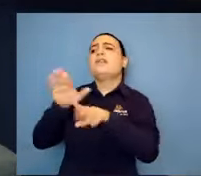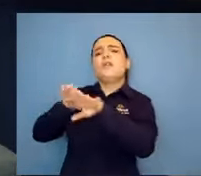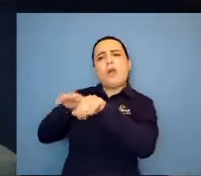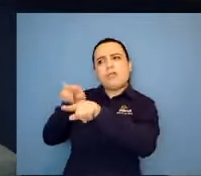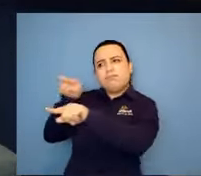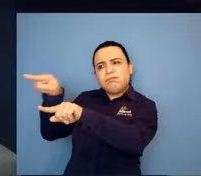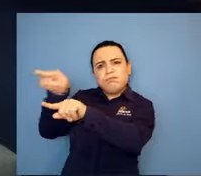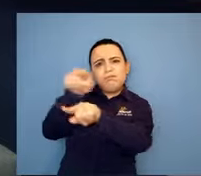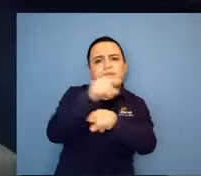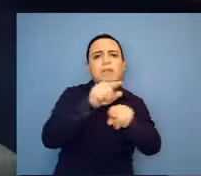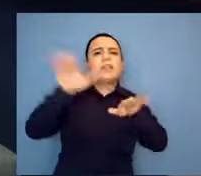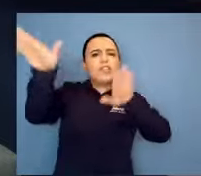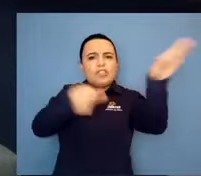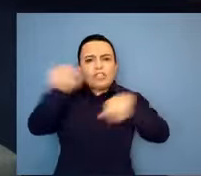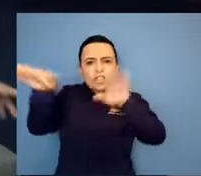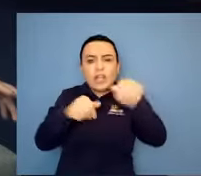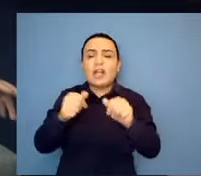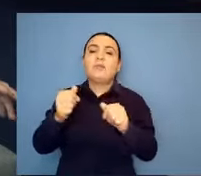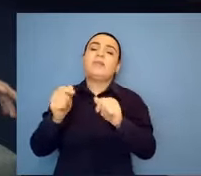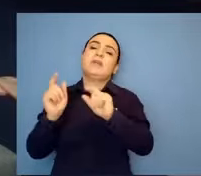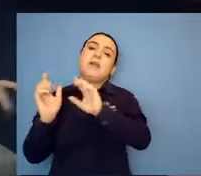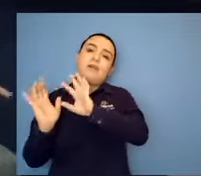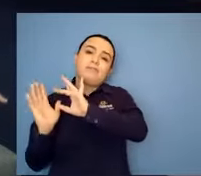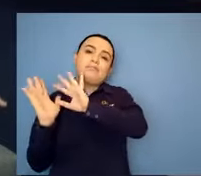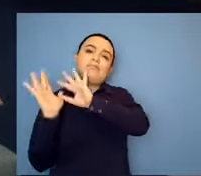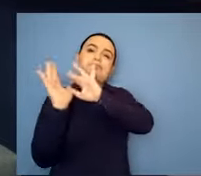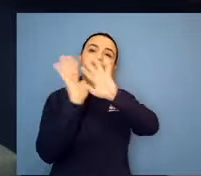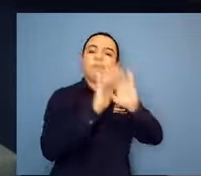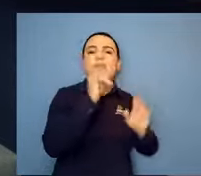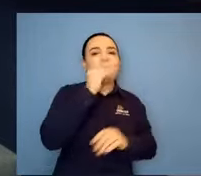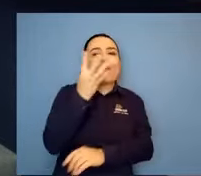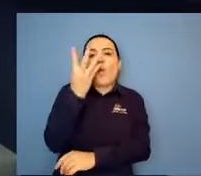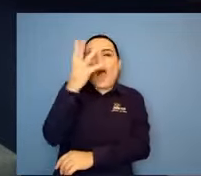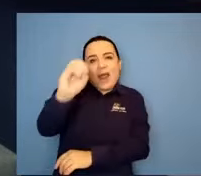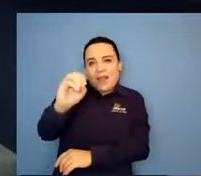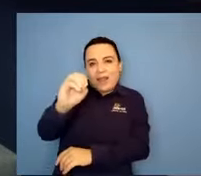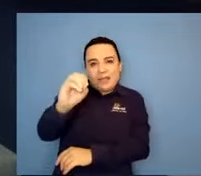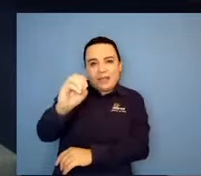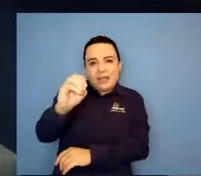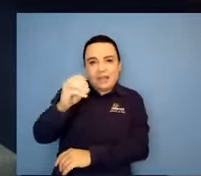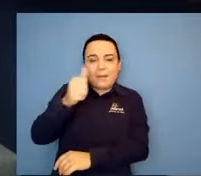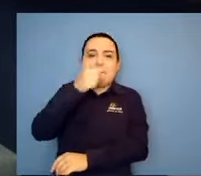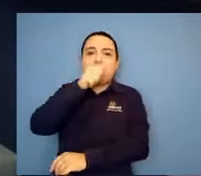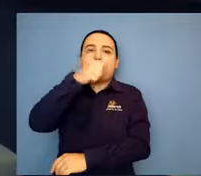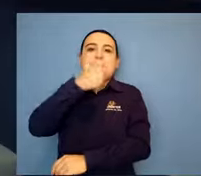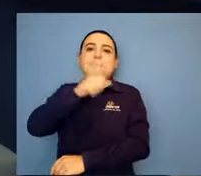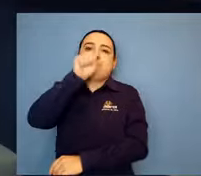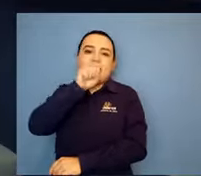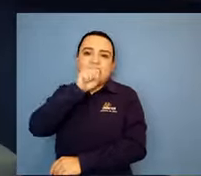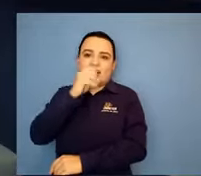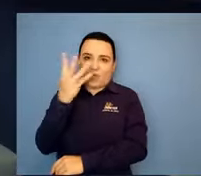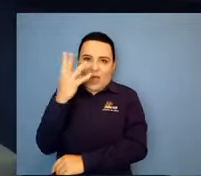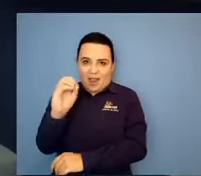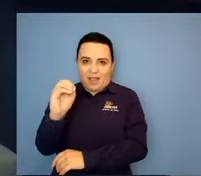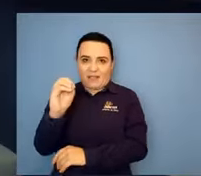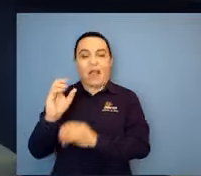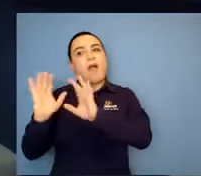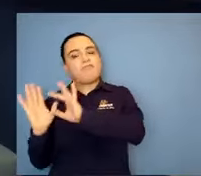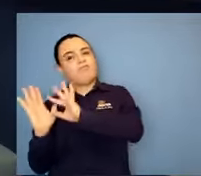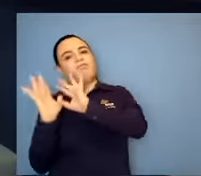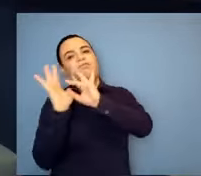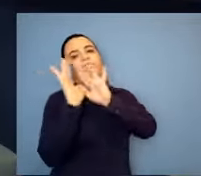mês, né? Então, a setembro é o setembro amarelo. Então, setembro o encontro vai ser amarelo. Vamos também falar, né? Do mês do